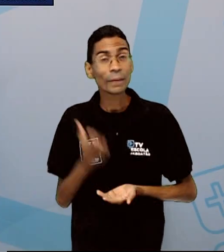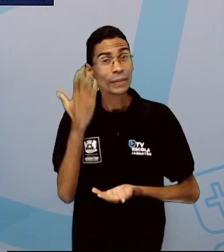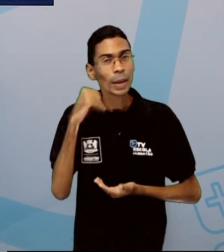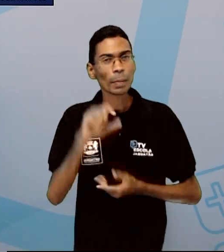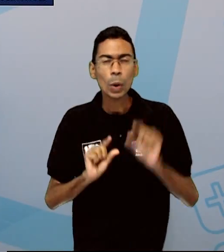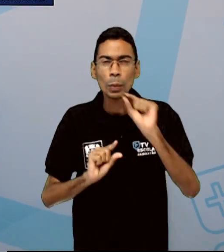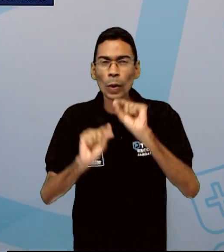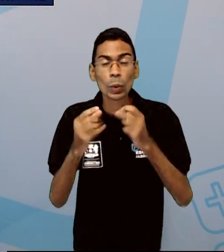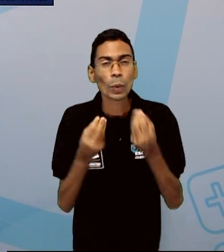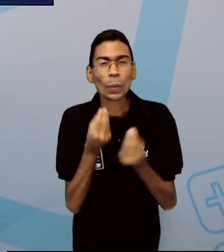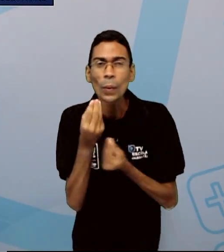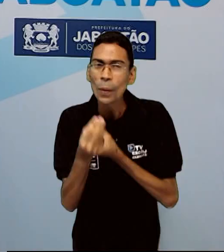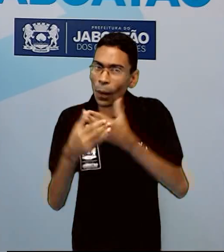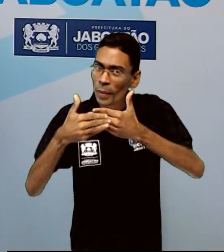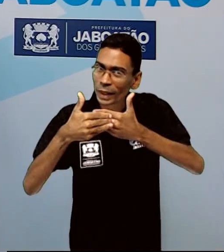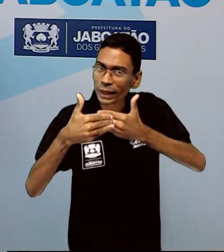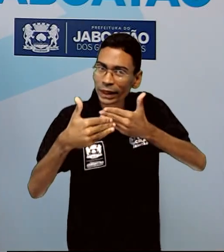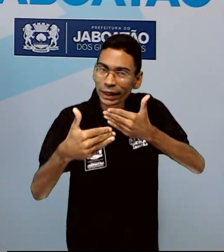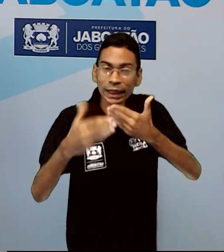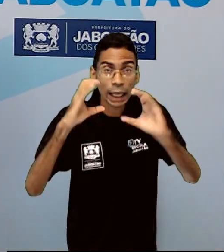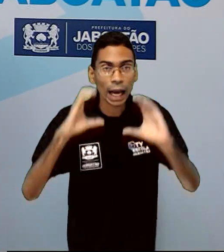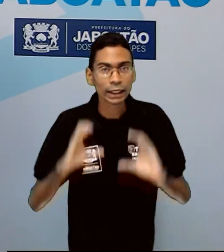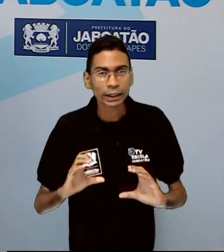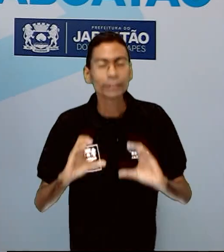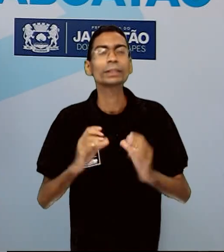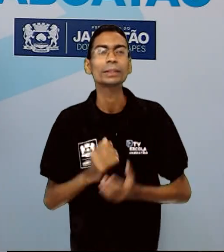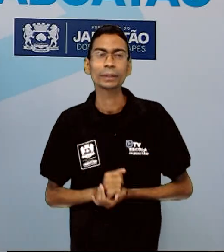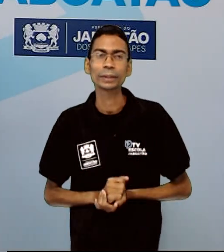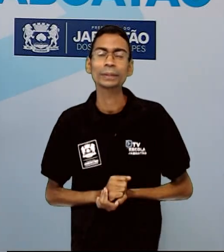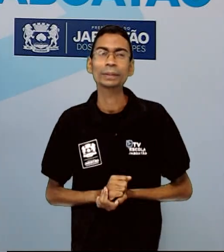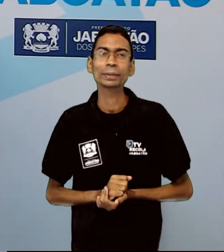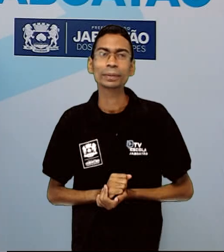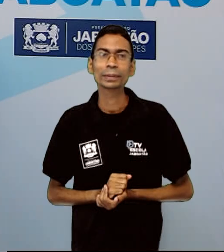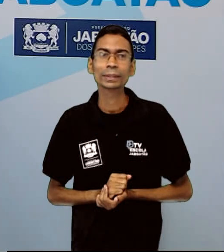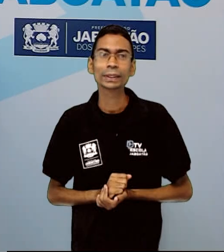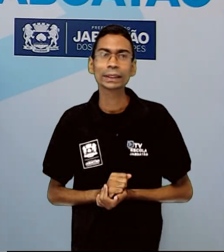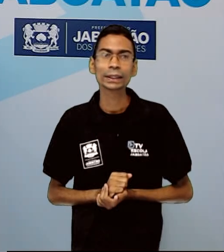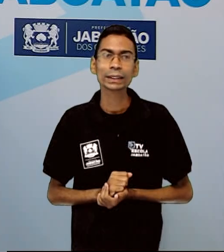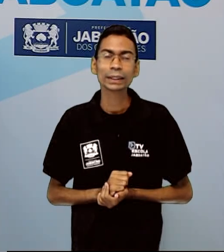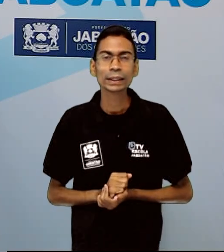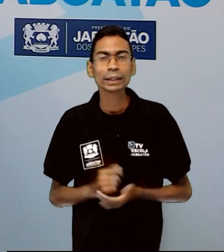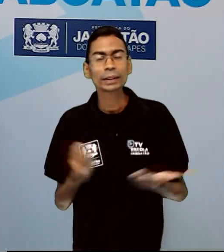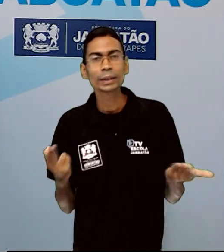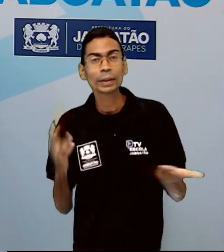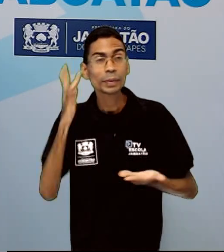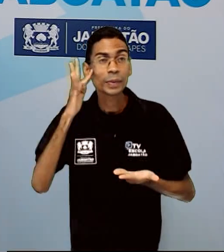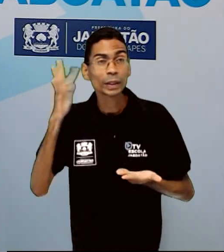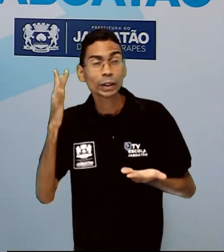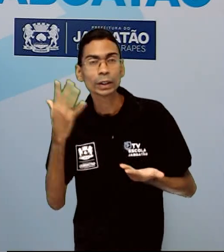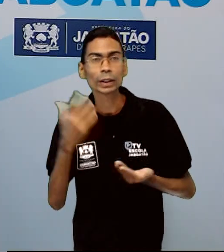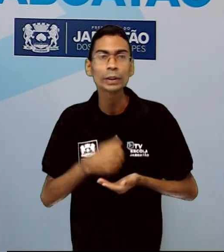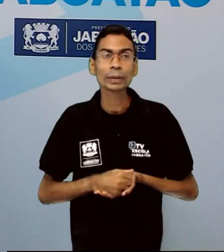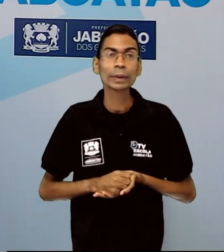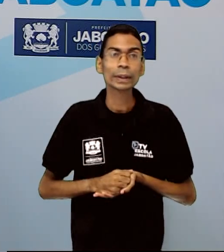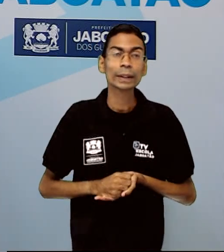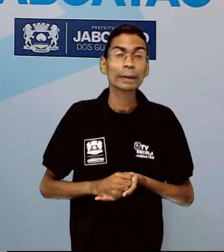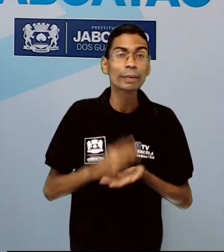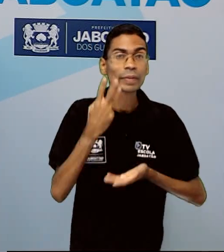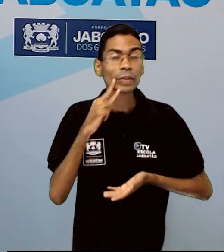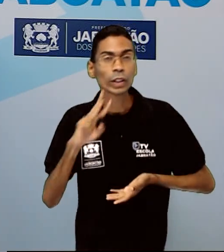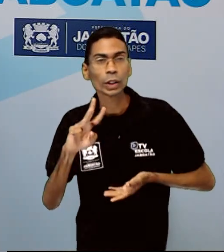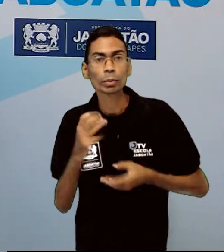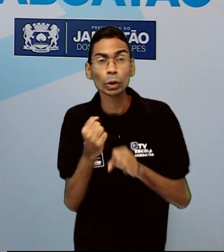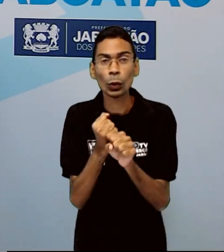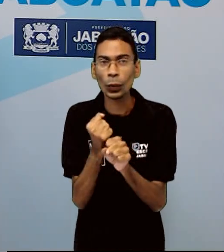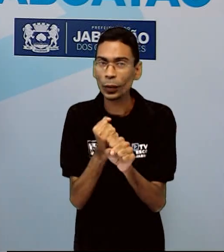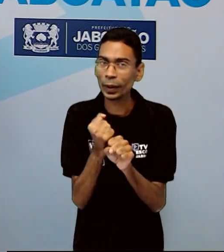onde surgiu a cidadania. Estima-se que surgiu há quase 3 mil anos na Grécia Antiga